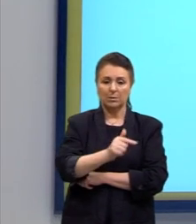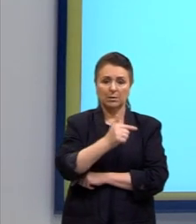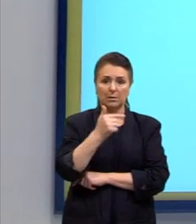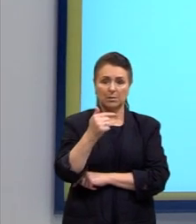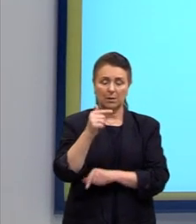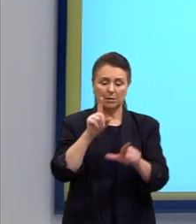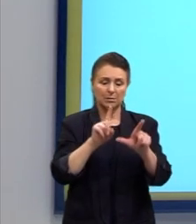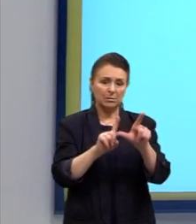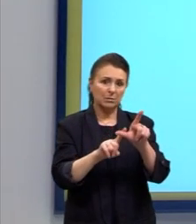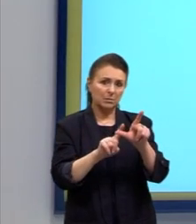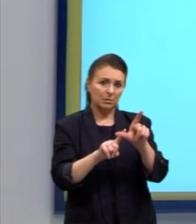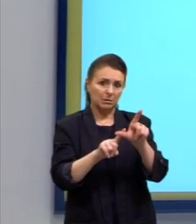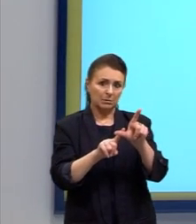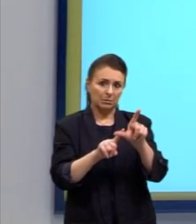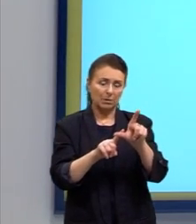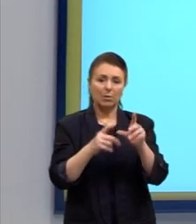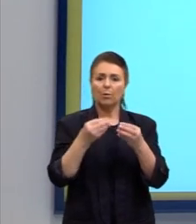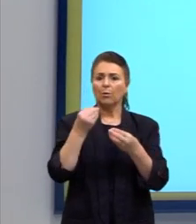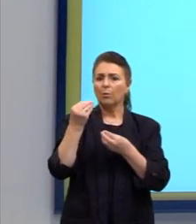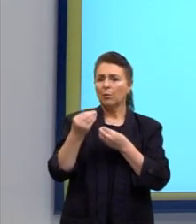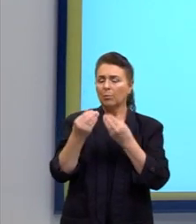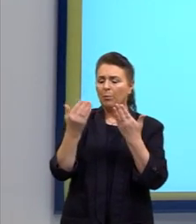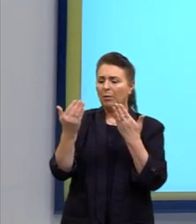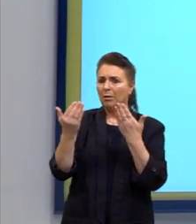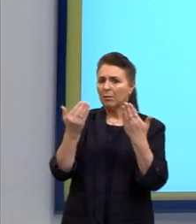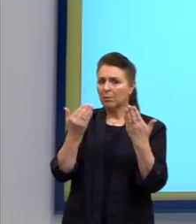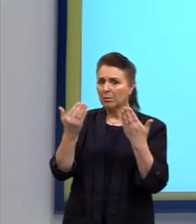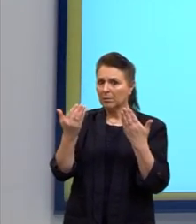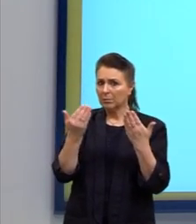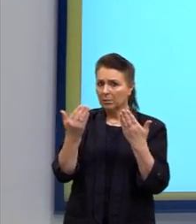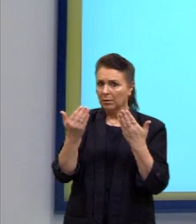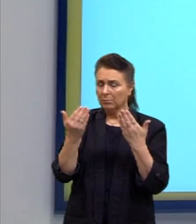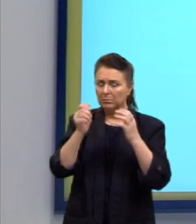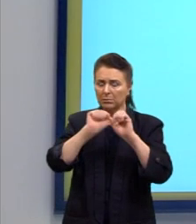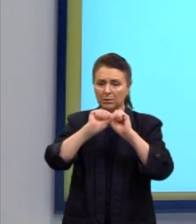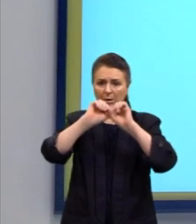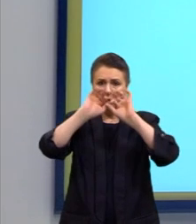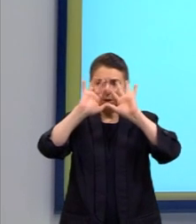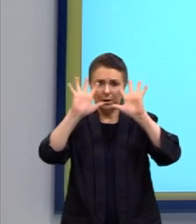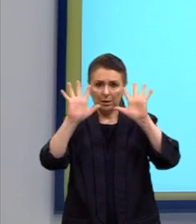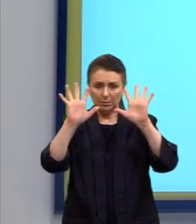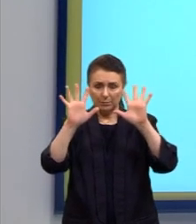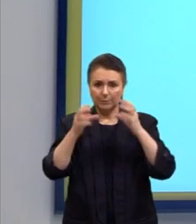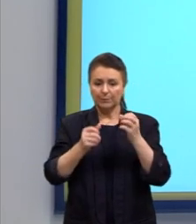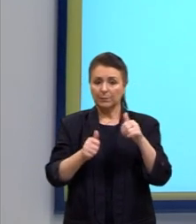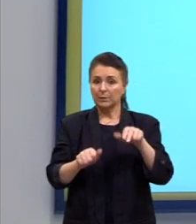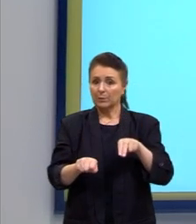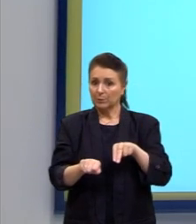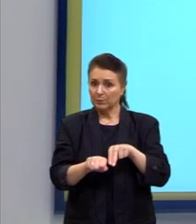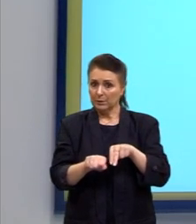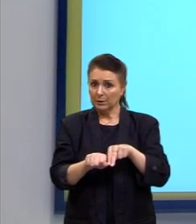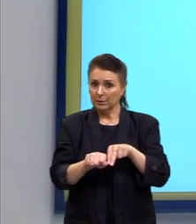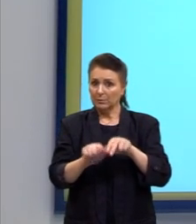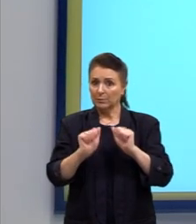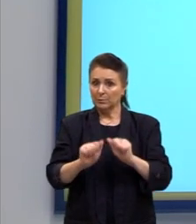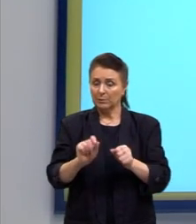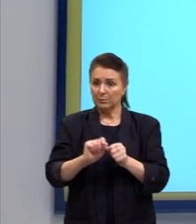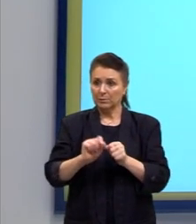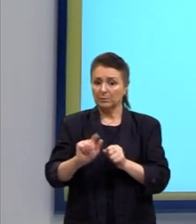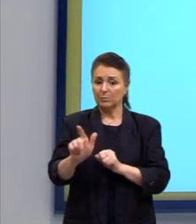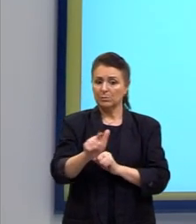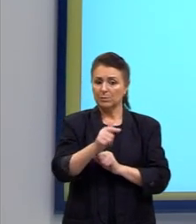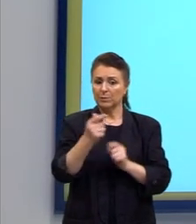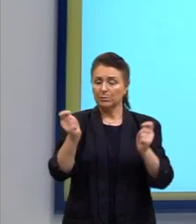Como é que eu vou conseguir analisar, então, de uma forma clara ali, os anagramas possíveis? Eu tenho sete